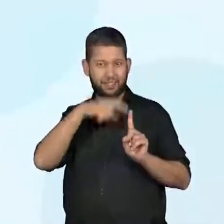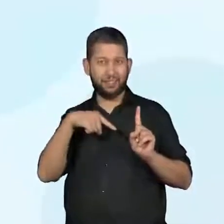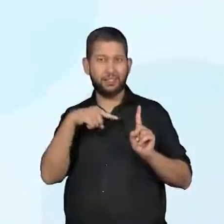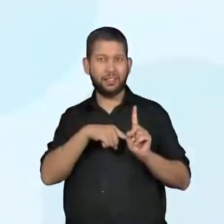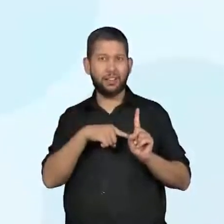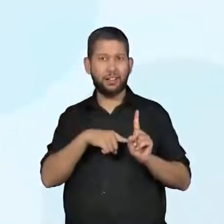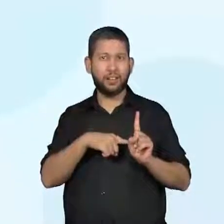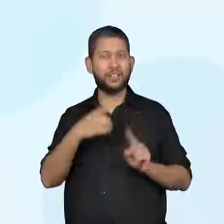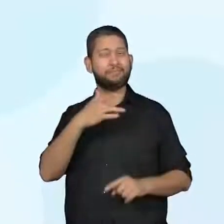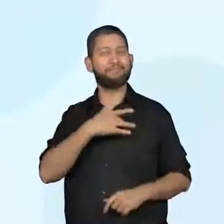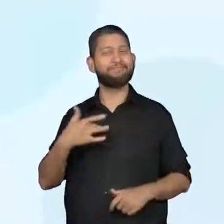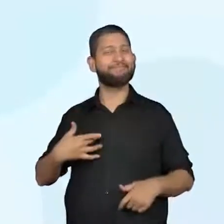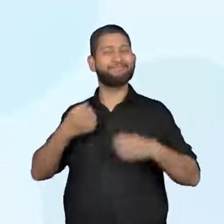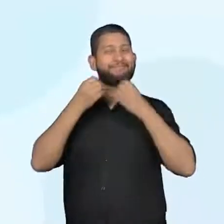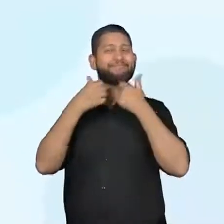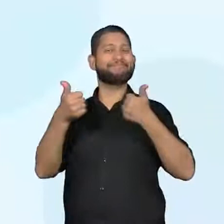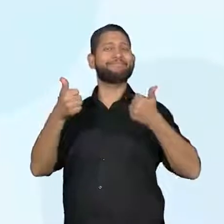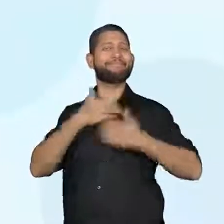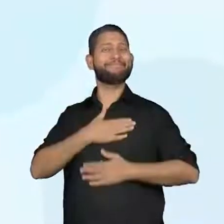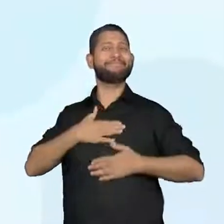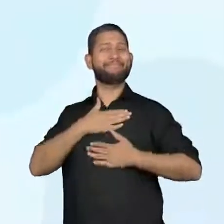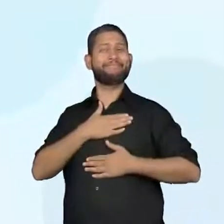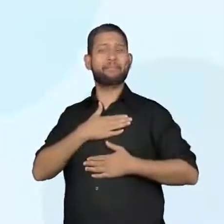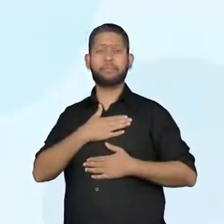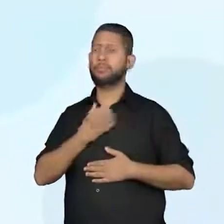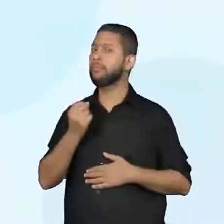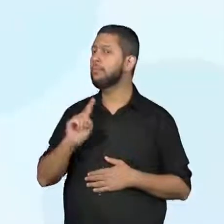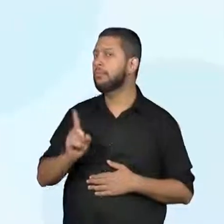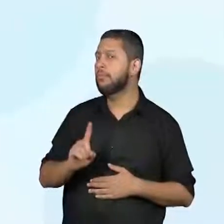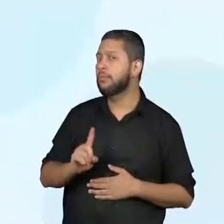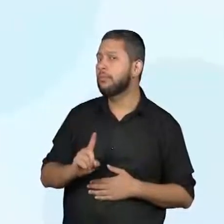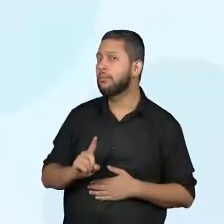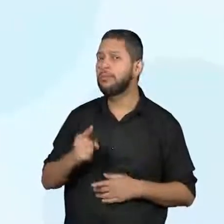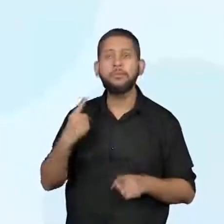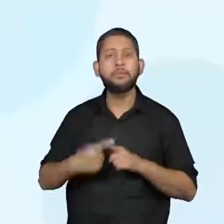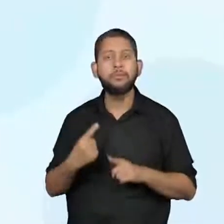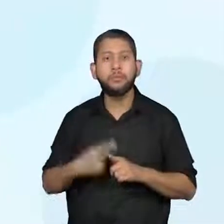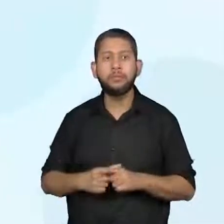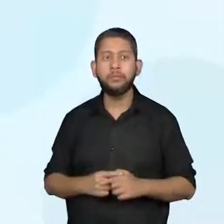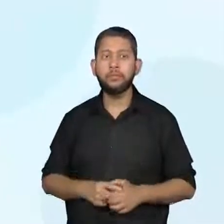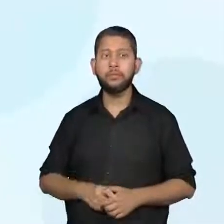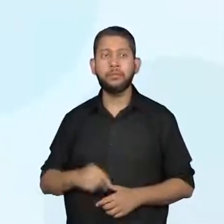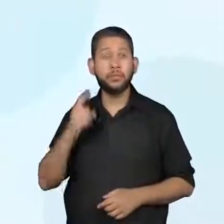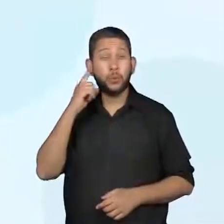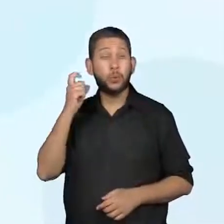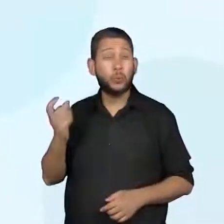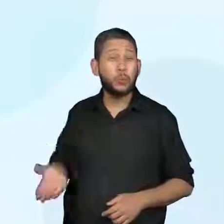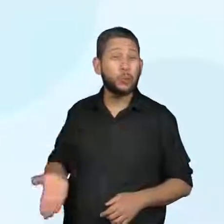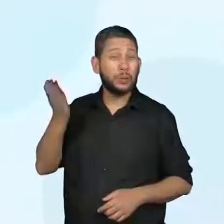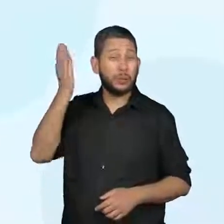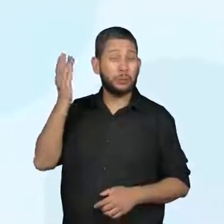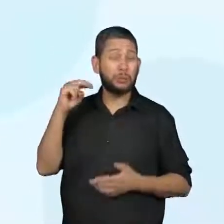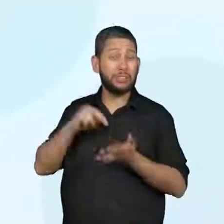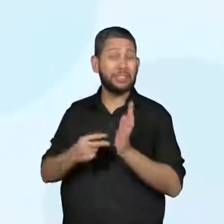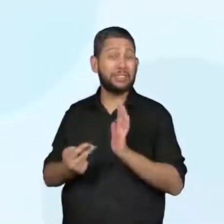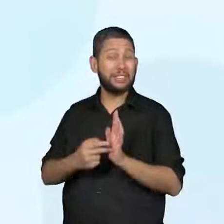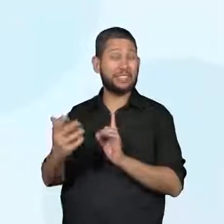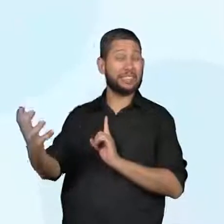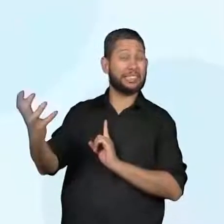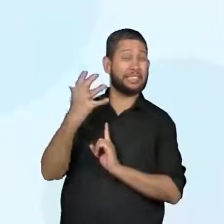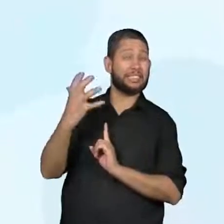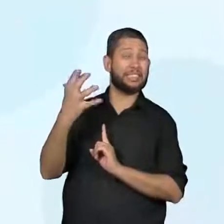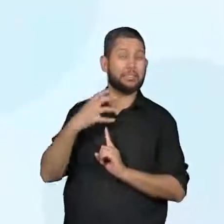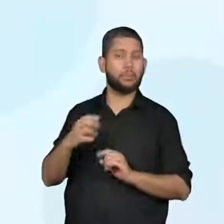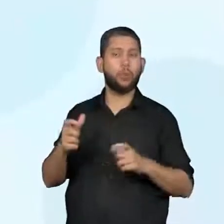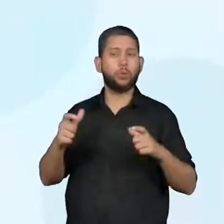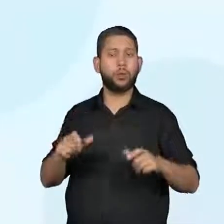está se sentindo bem? Por quê? Som alto é poluição? Hum, você gostaria de viver